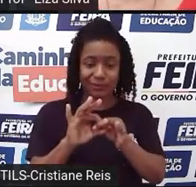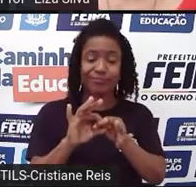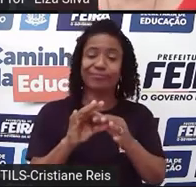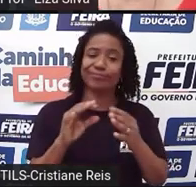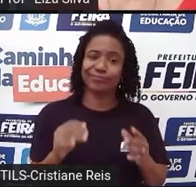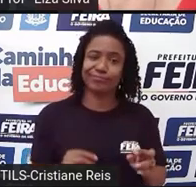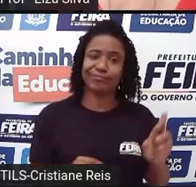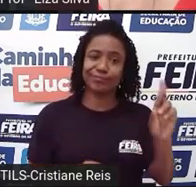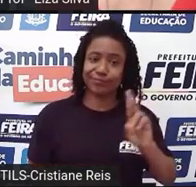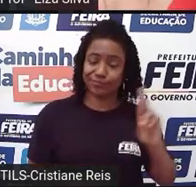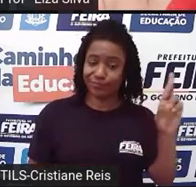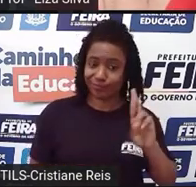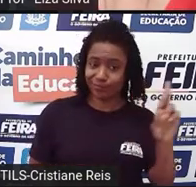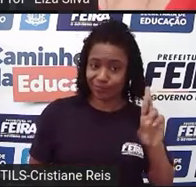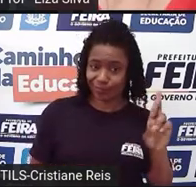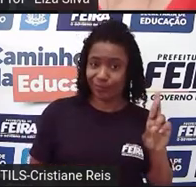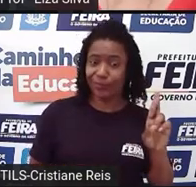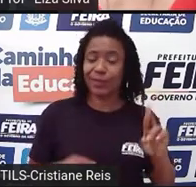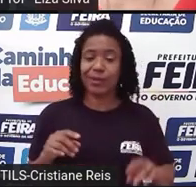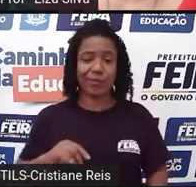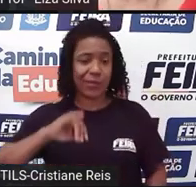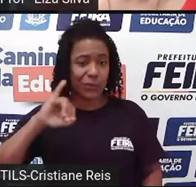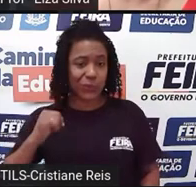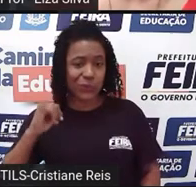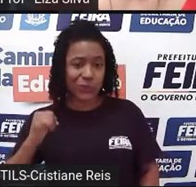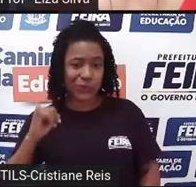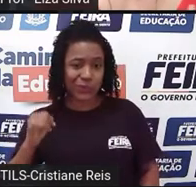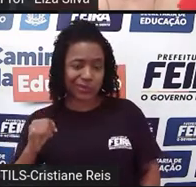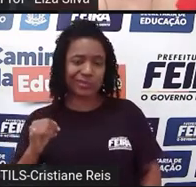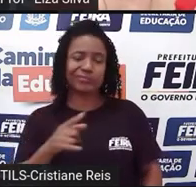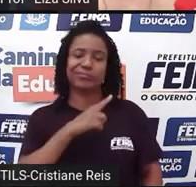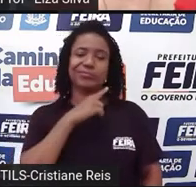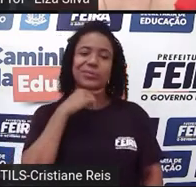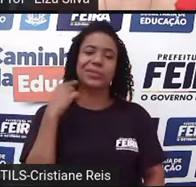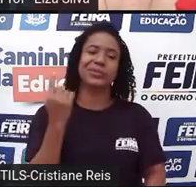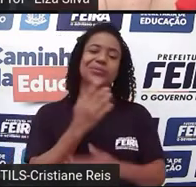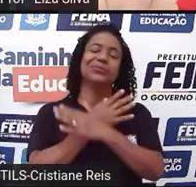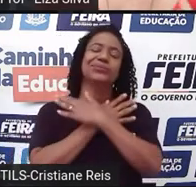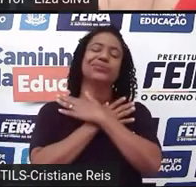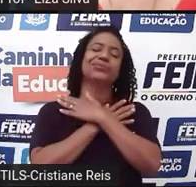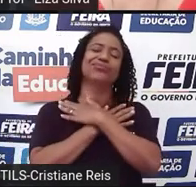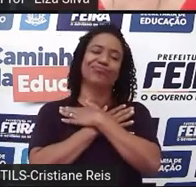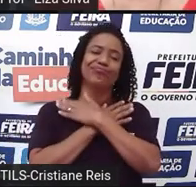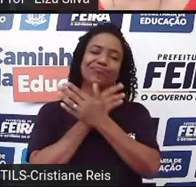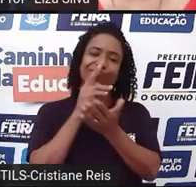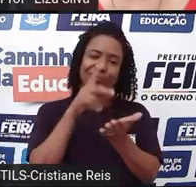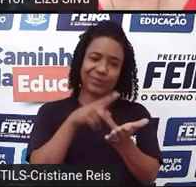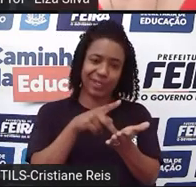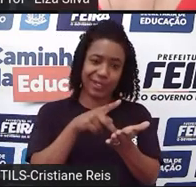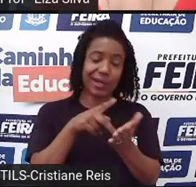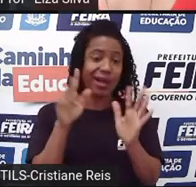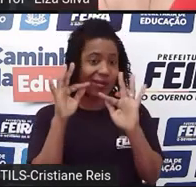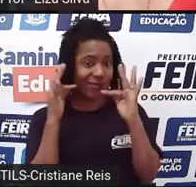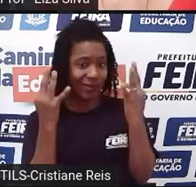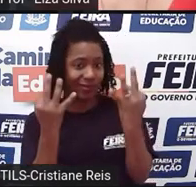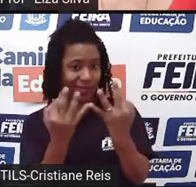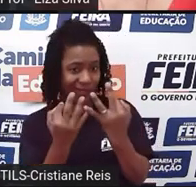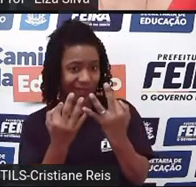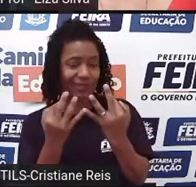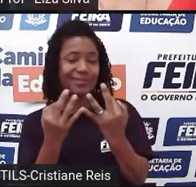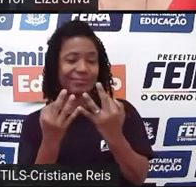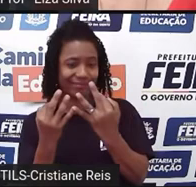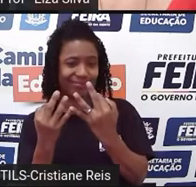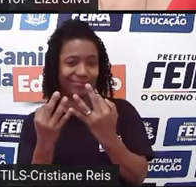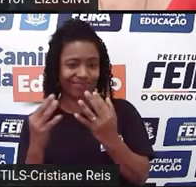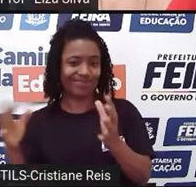trágico fez com que as famílias se unissem. Então, como termina a história? The families